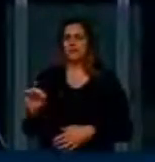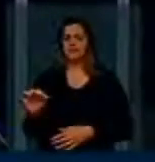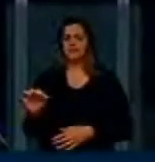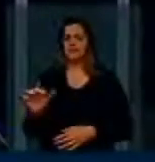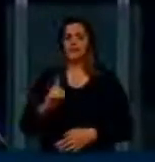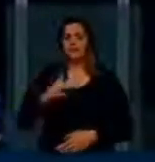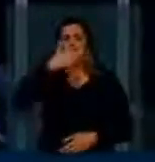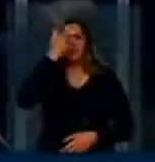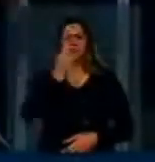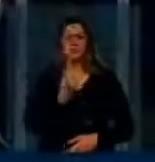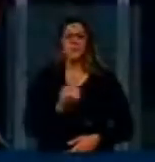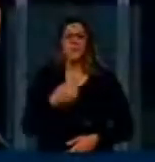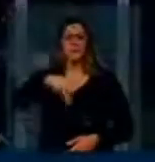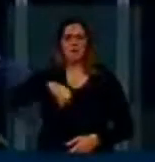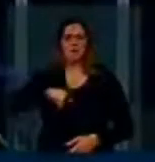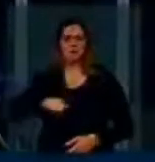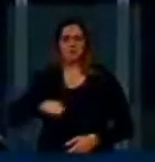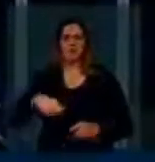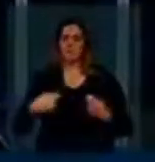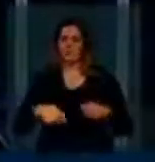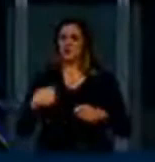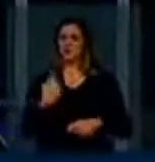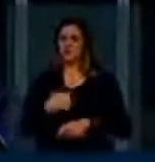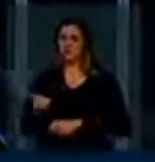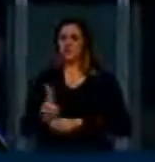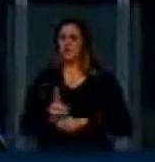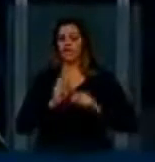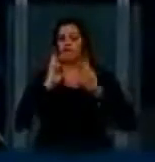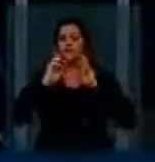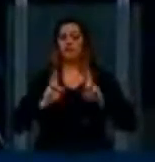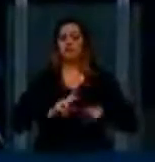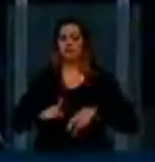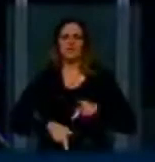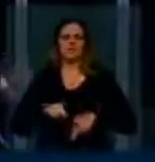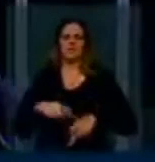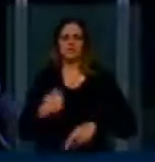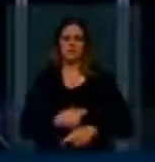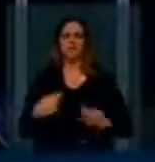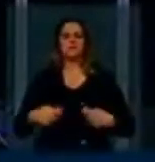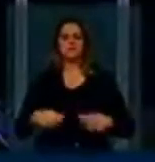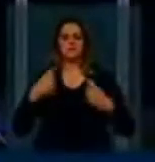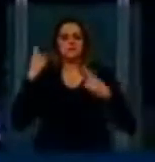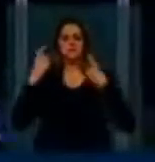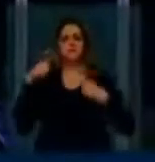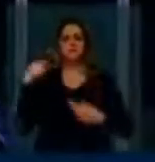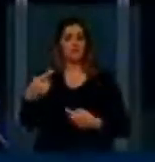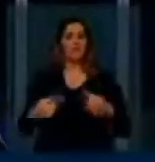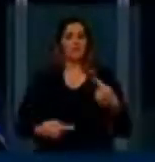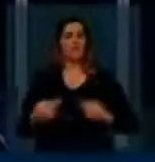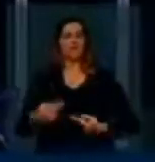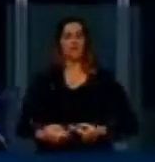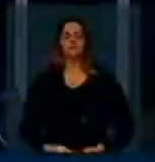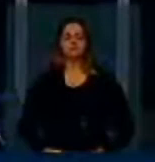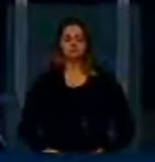consumidor brasileiro. Então, esse talvez devesse ser o nosso próximo debate. Mas, eu não vou antecipar esse debate para o Marco Civil